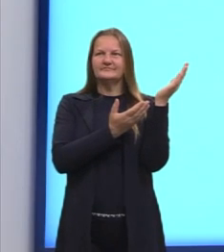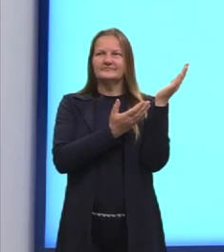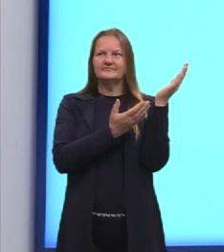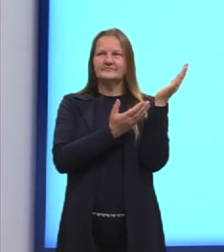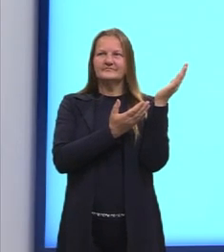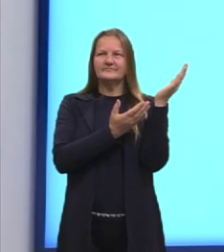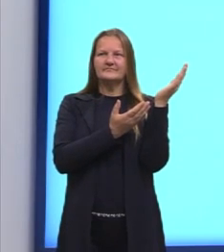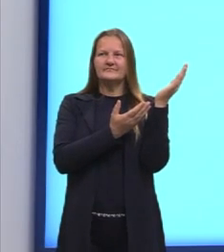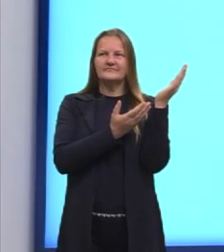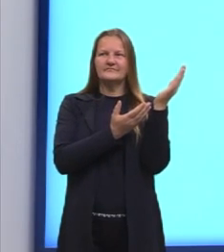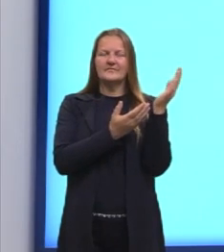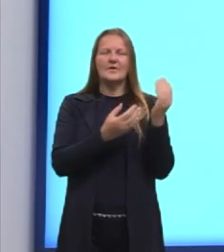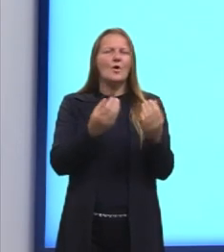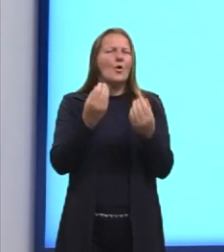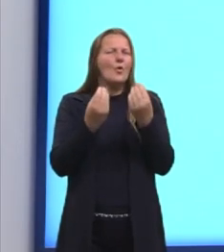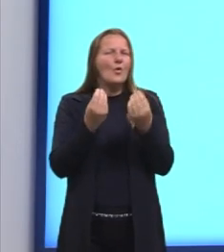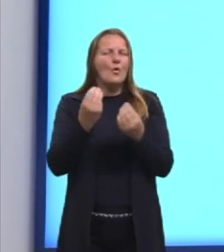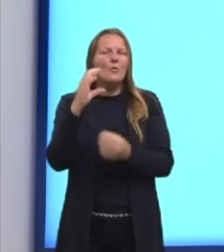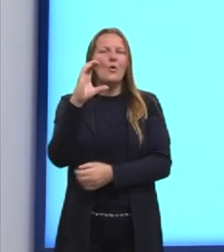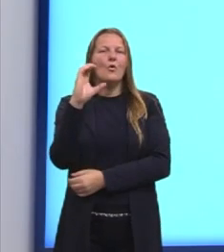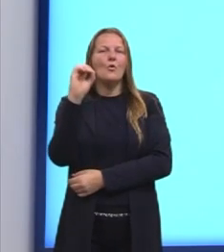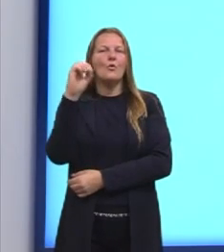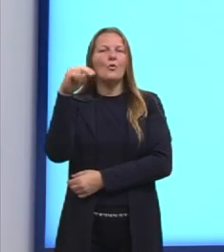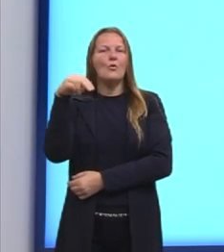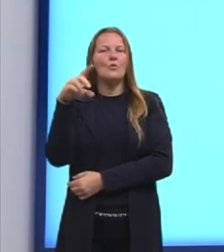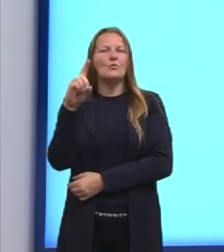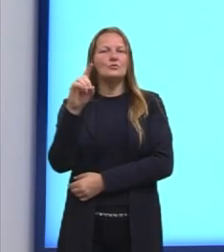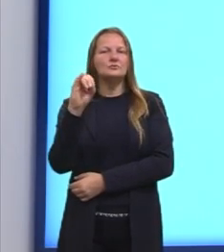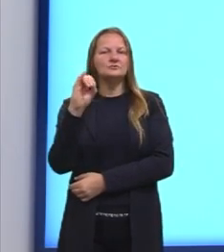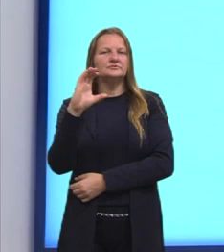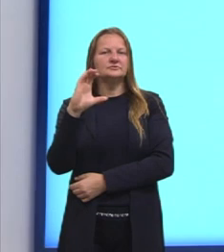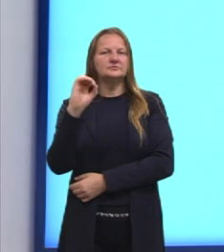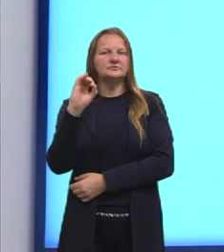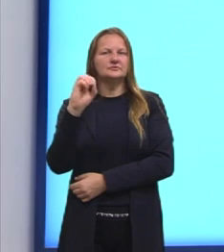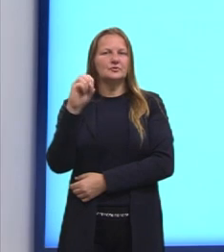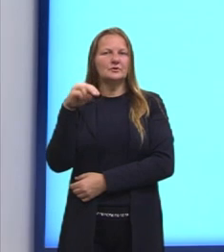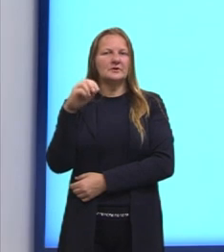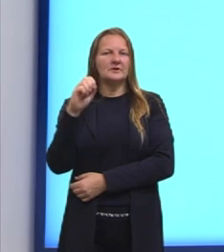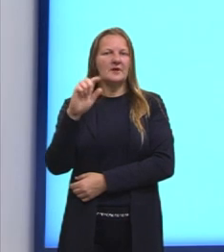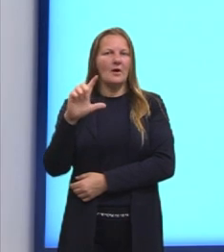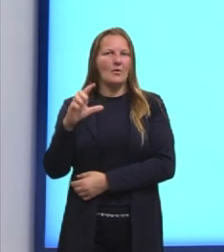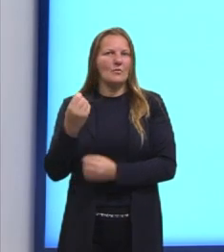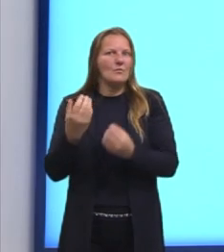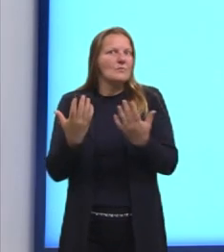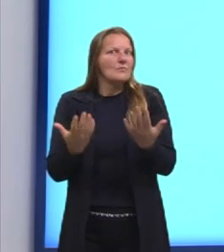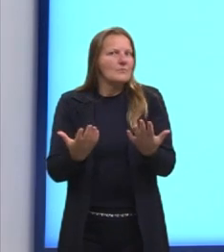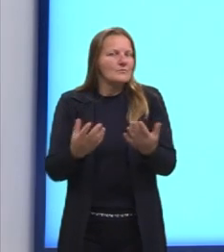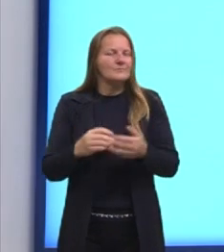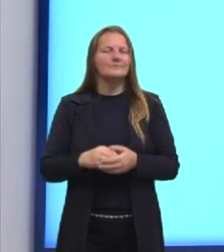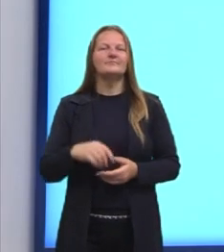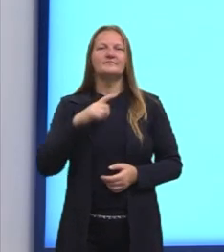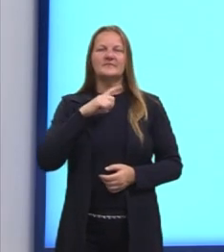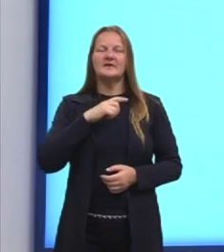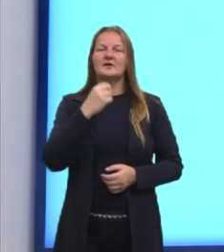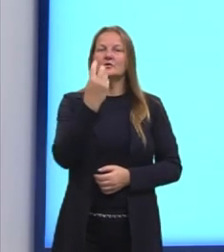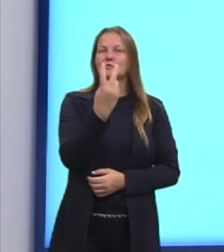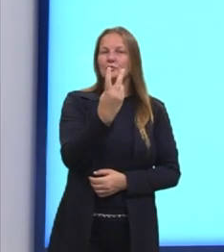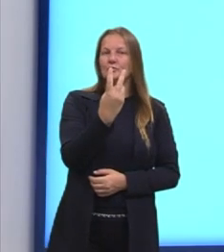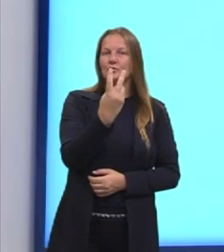onde nós vimos a probabilidade condicional, que daí nesse caso nós vamos ter lá dois